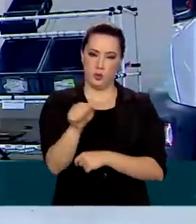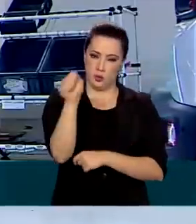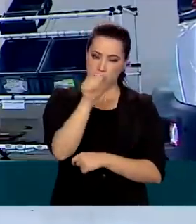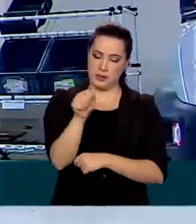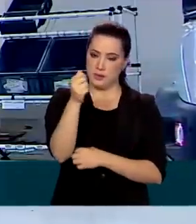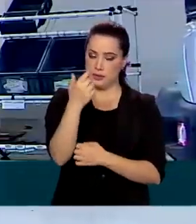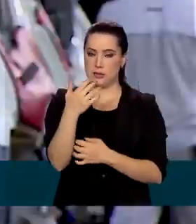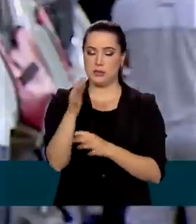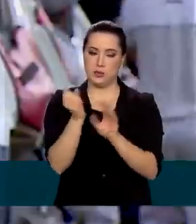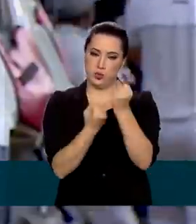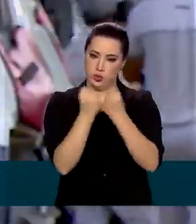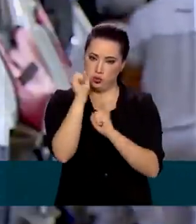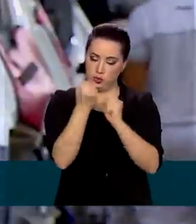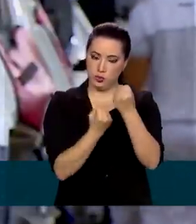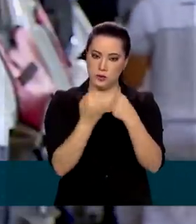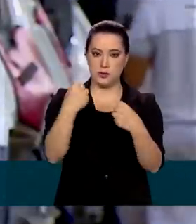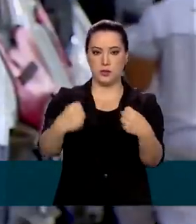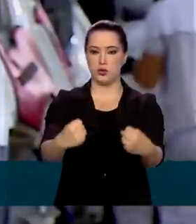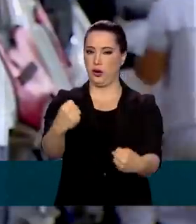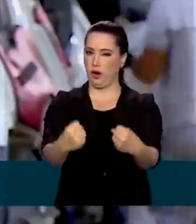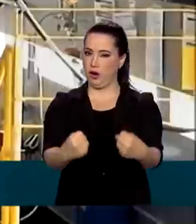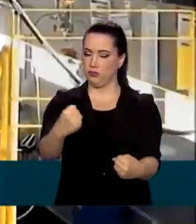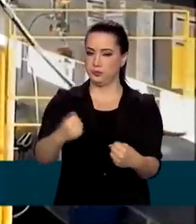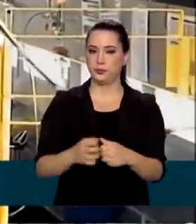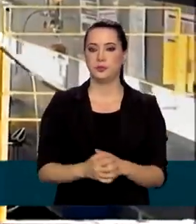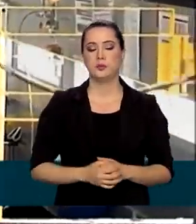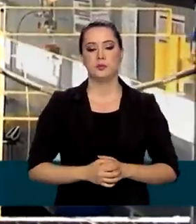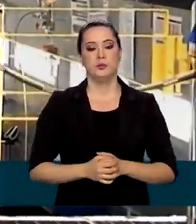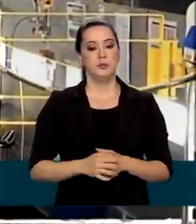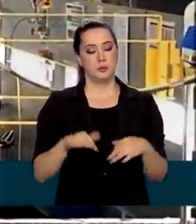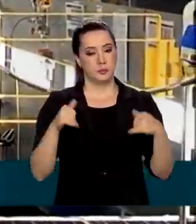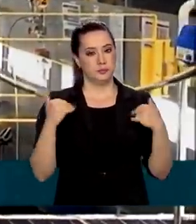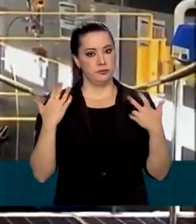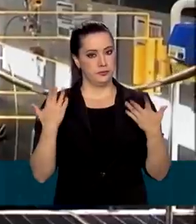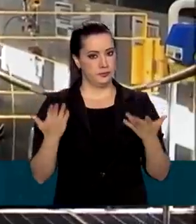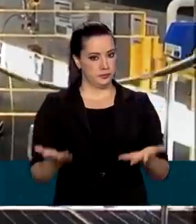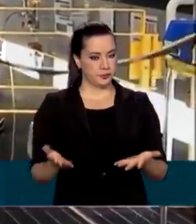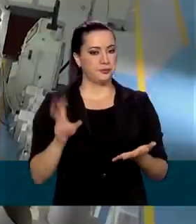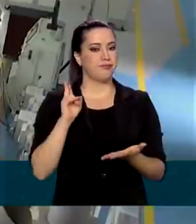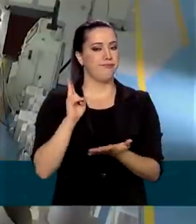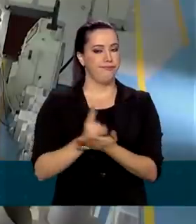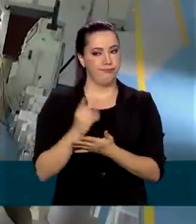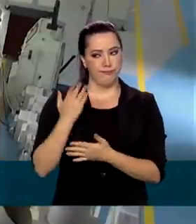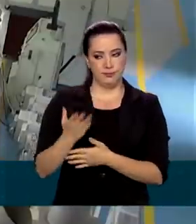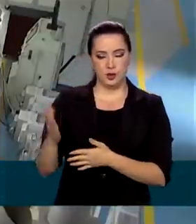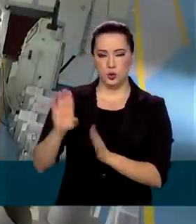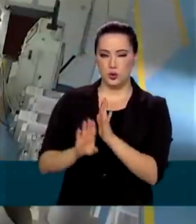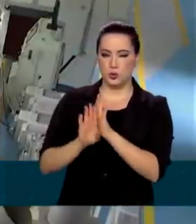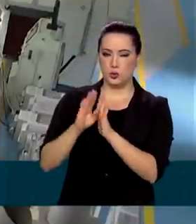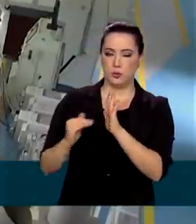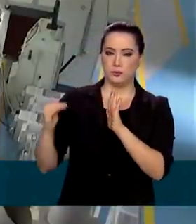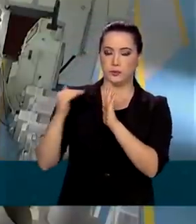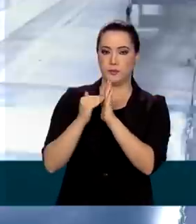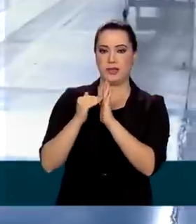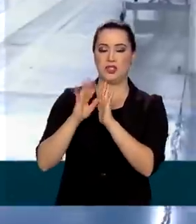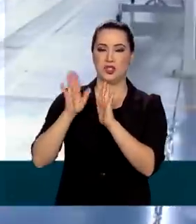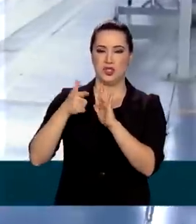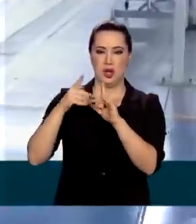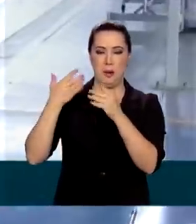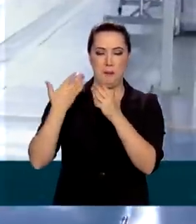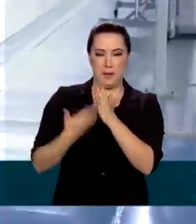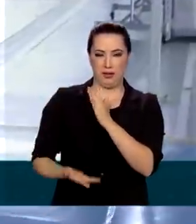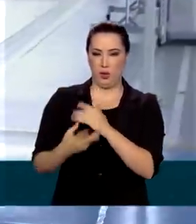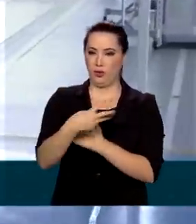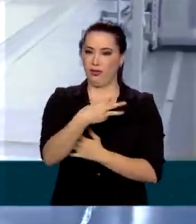dos Fabricantes de Veículos Automotores, a Anfávia. Ainda assim, o recuo é de 35%